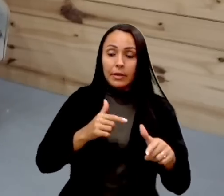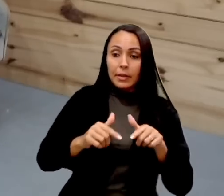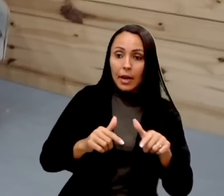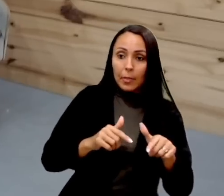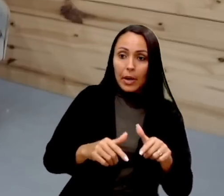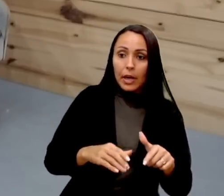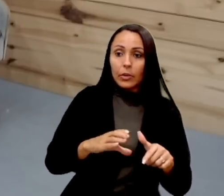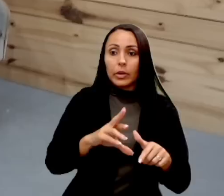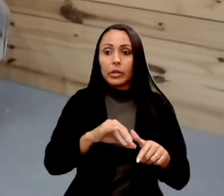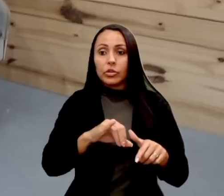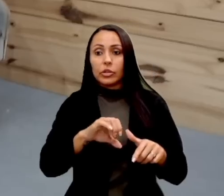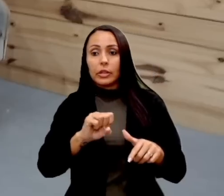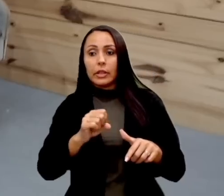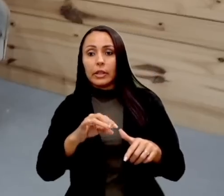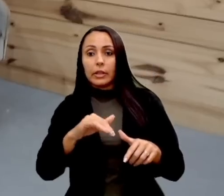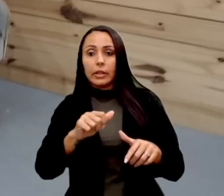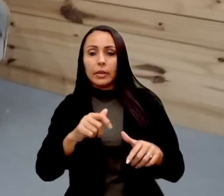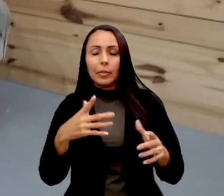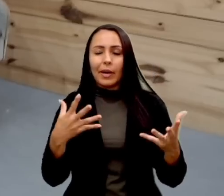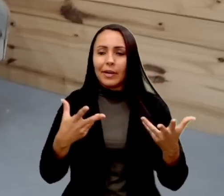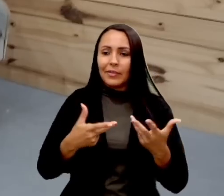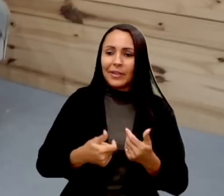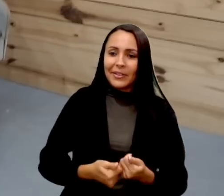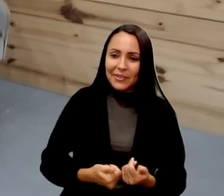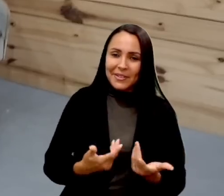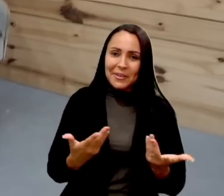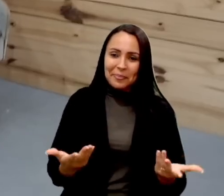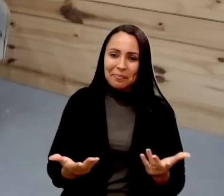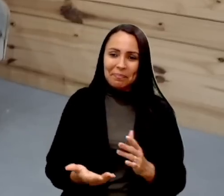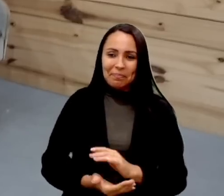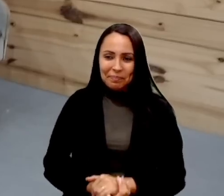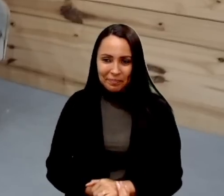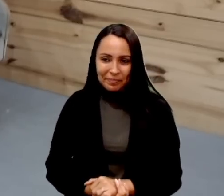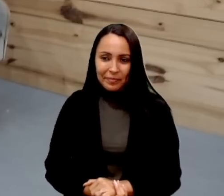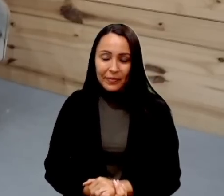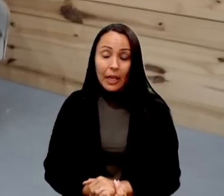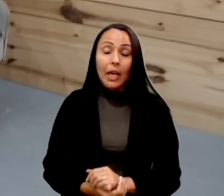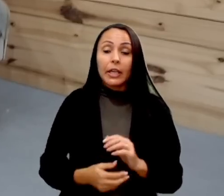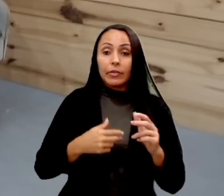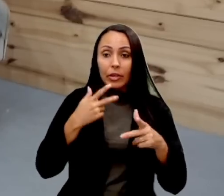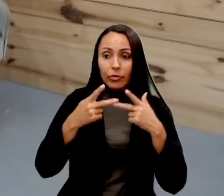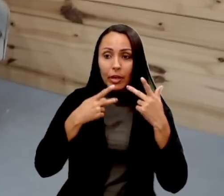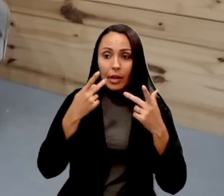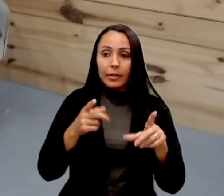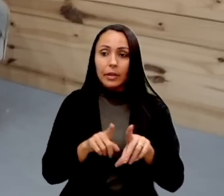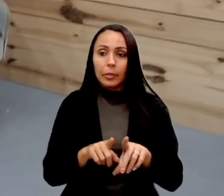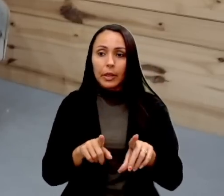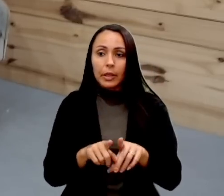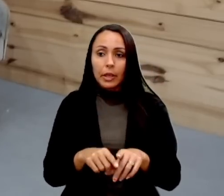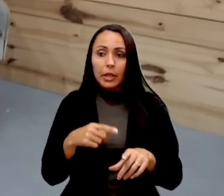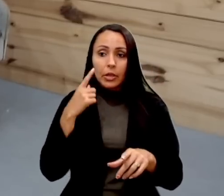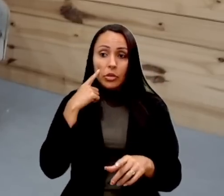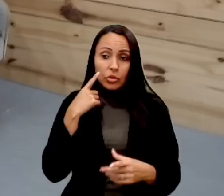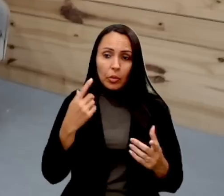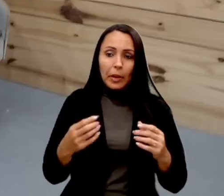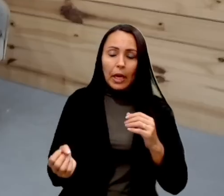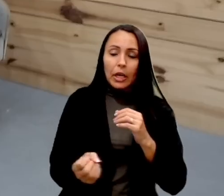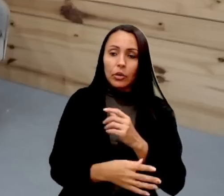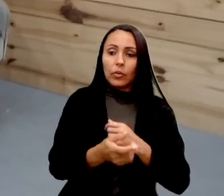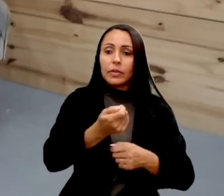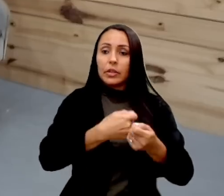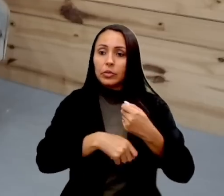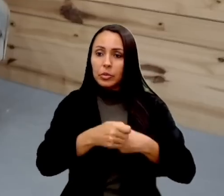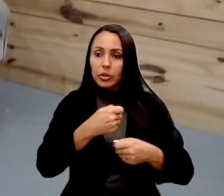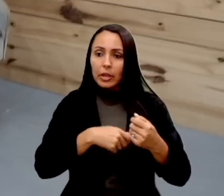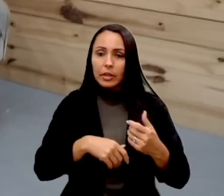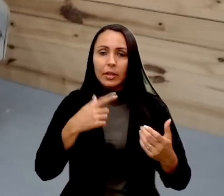é maravilhosa. Uma boa participação. Cristiane Costa, que vai ir falando sobre as novas tendências administrativas.